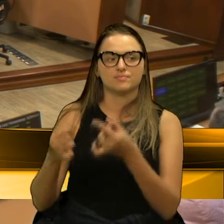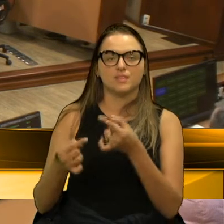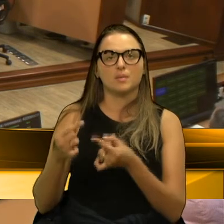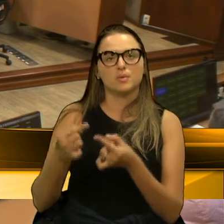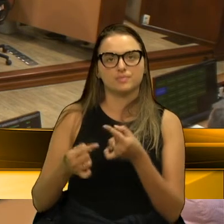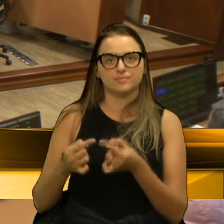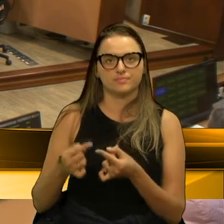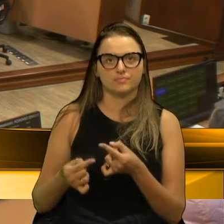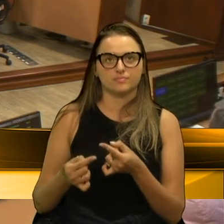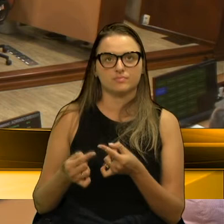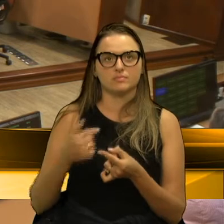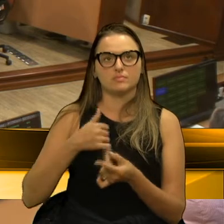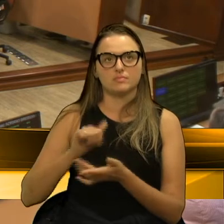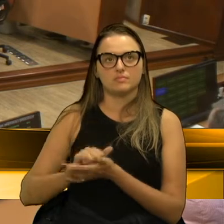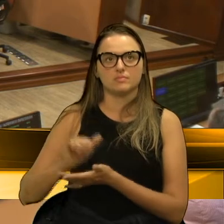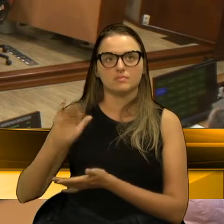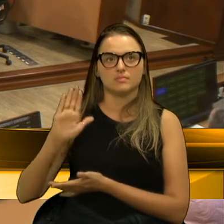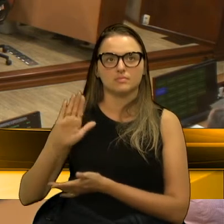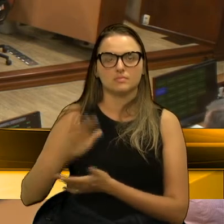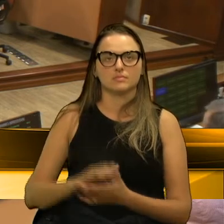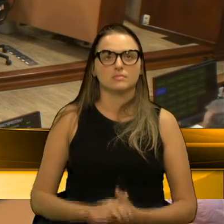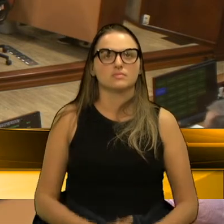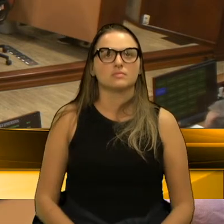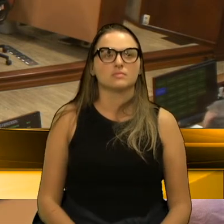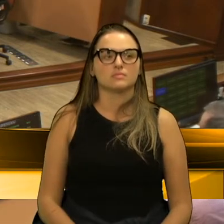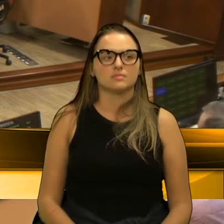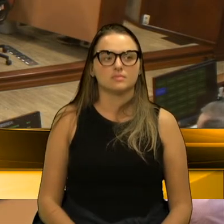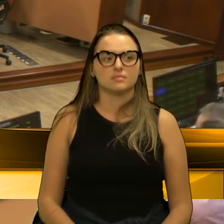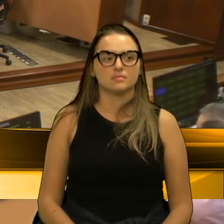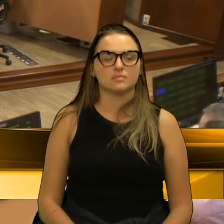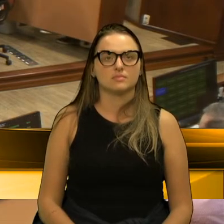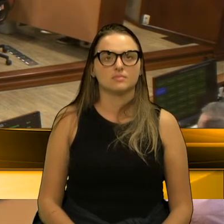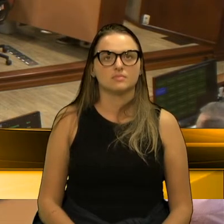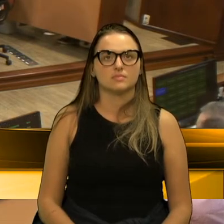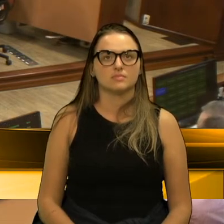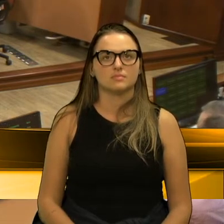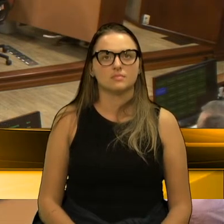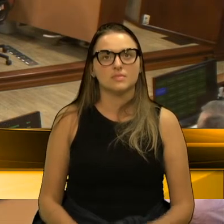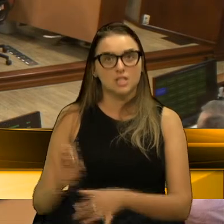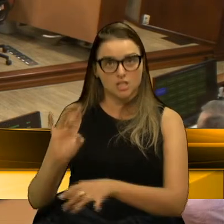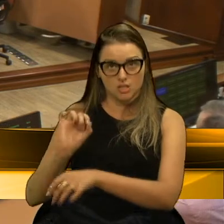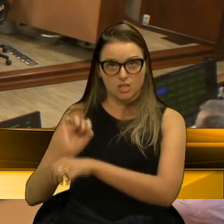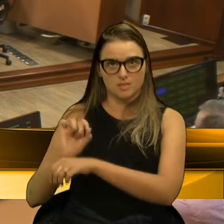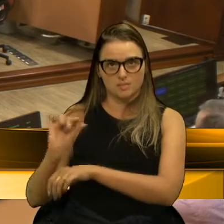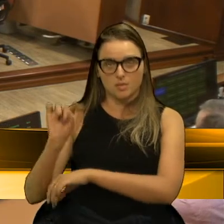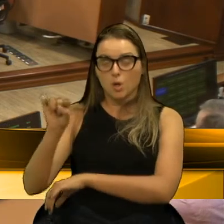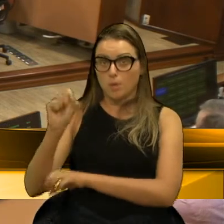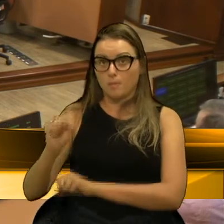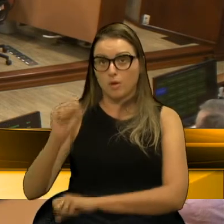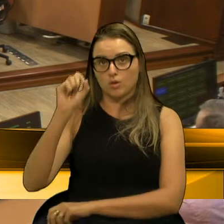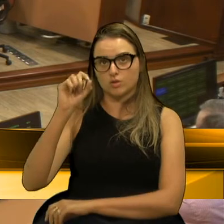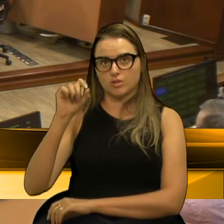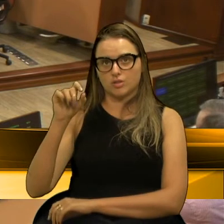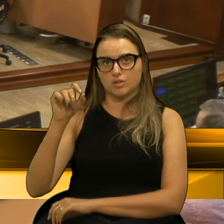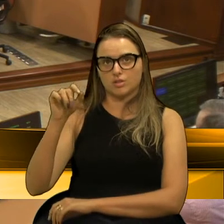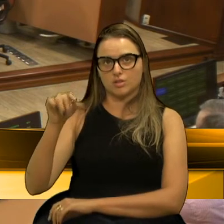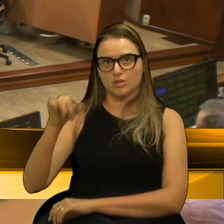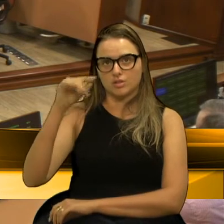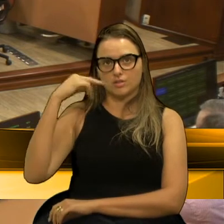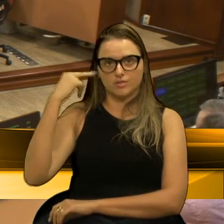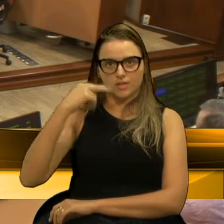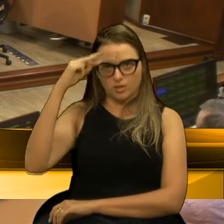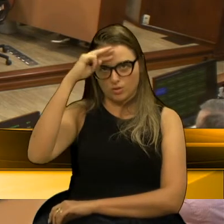debate. Eu peço uma parte, vereador. Isso já de imediato, já passa de imediato, professor. Vereador.